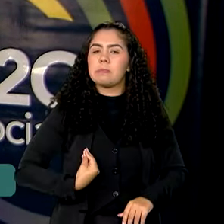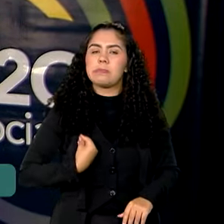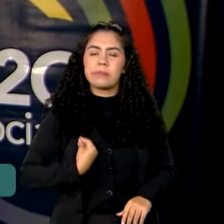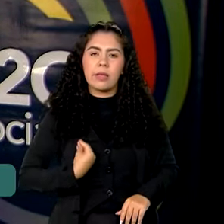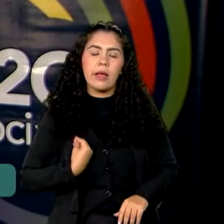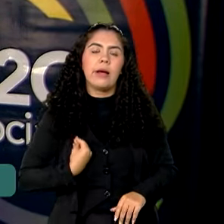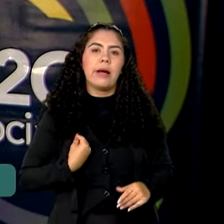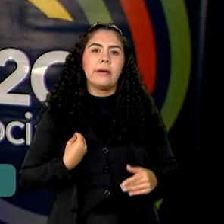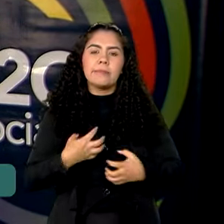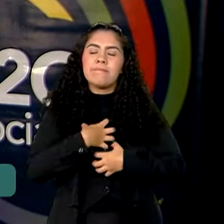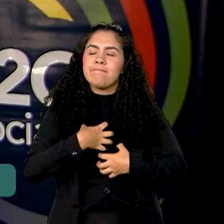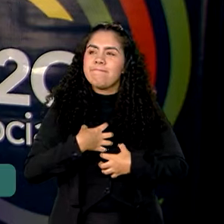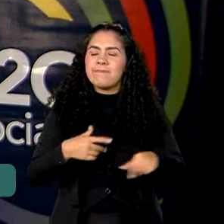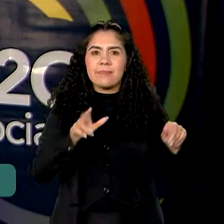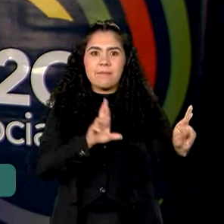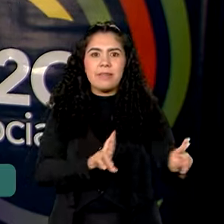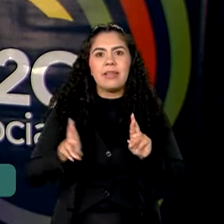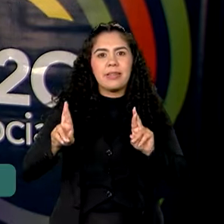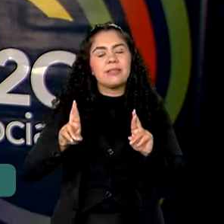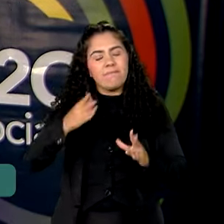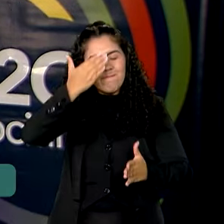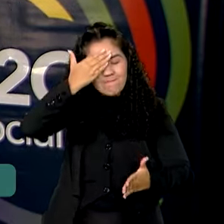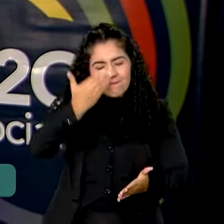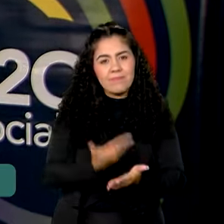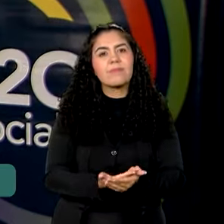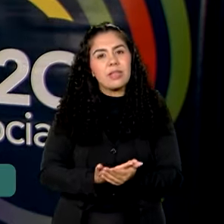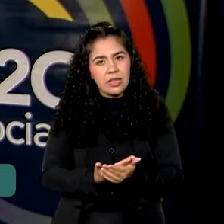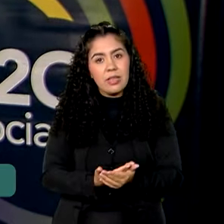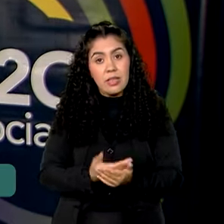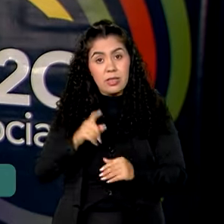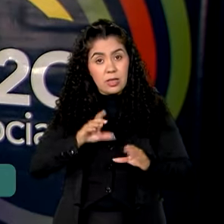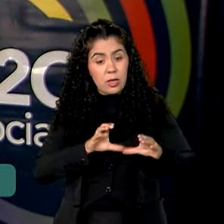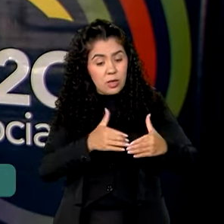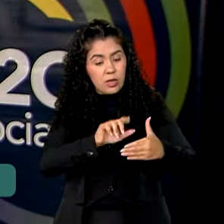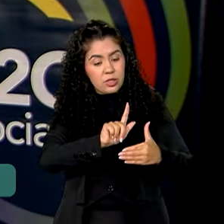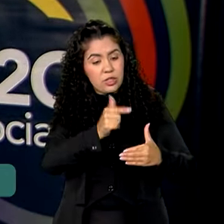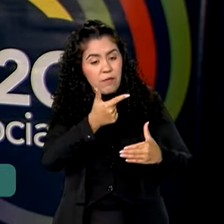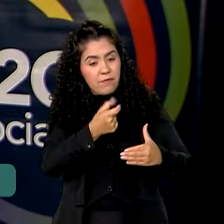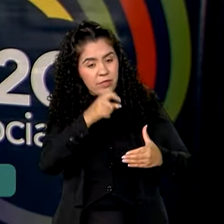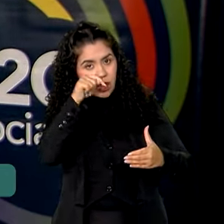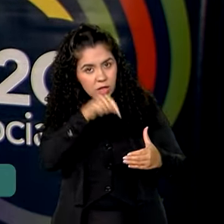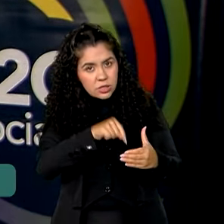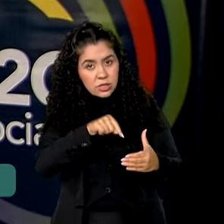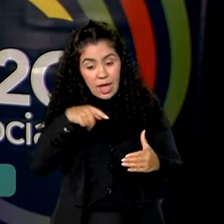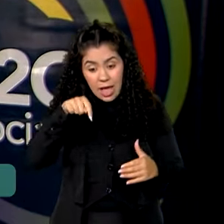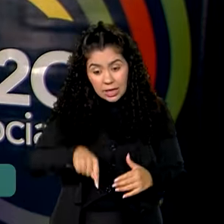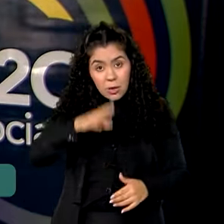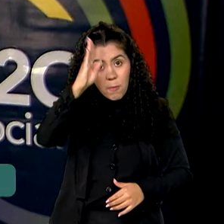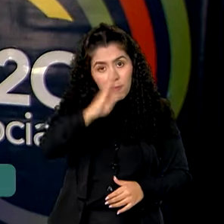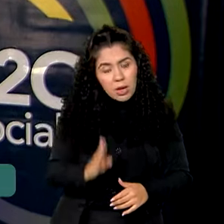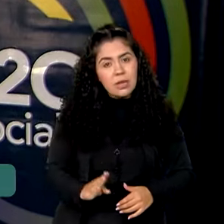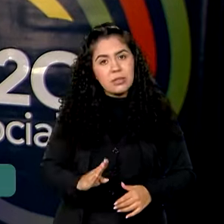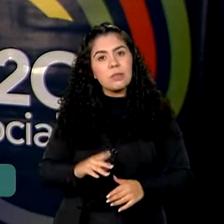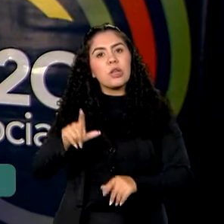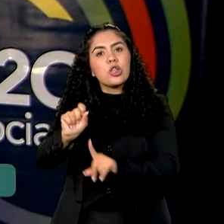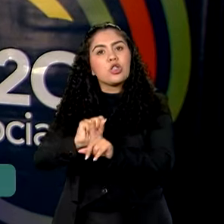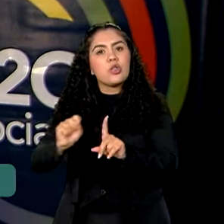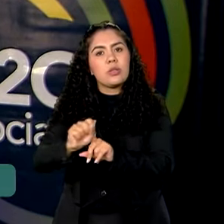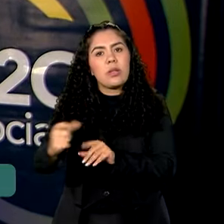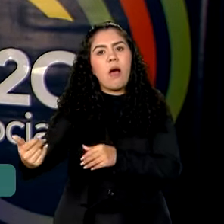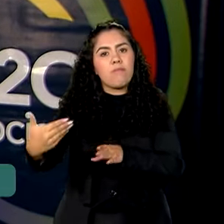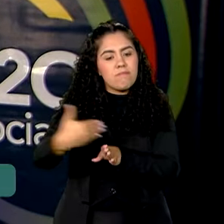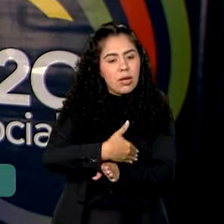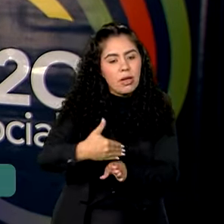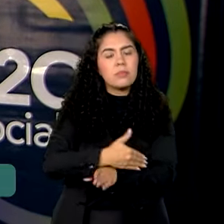esperança e fé que o grande legado do G20 no nosso país seja essa participação social de forma